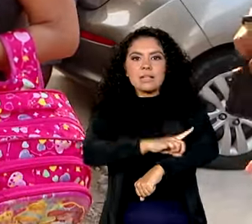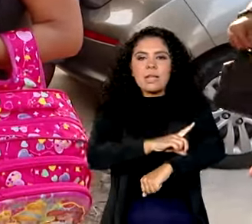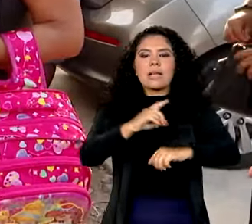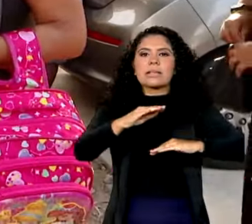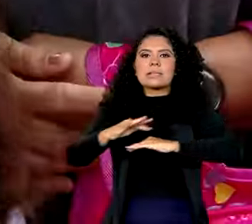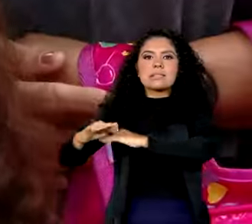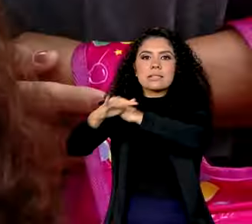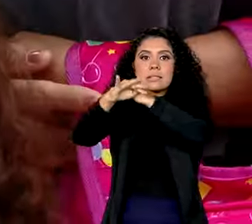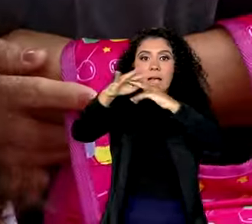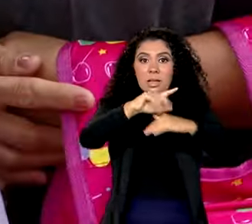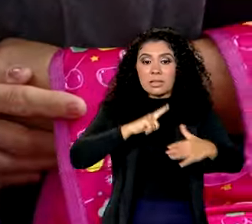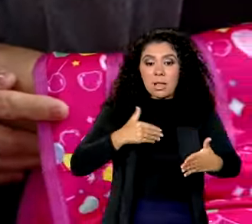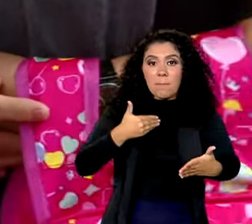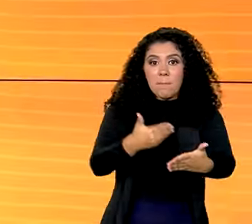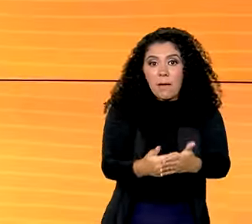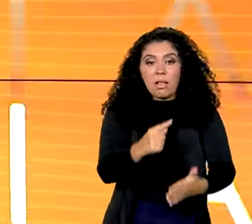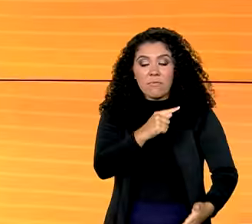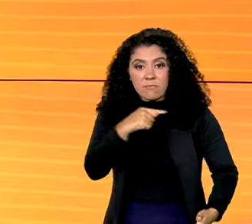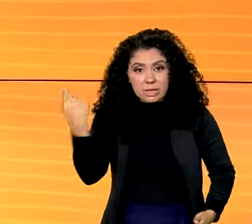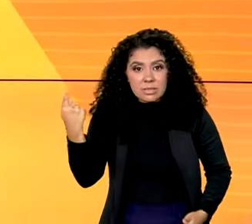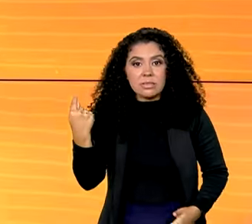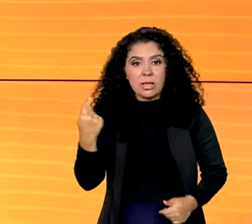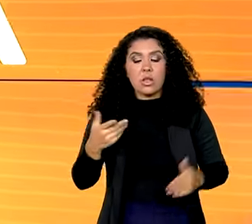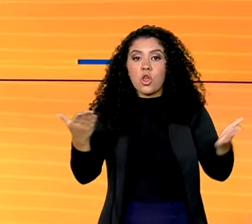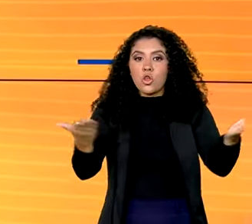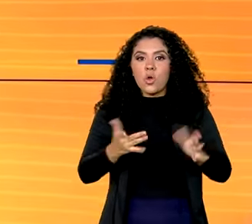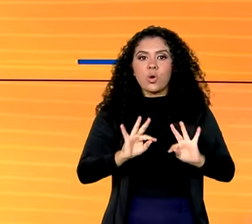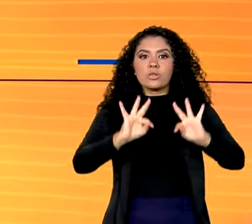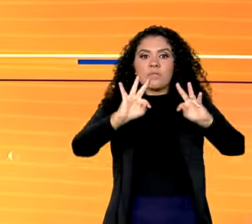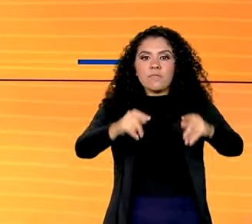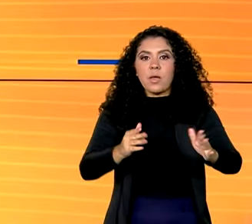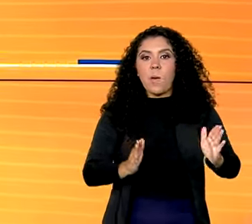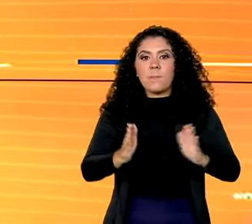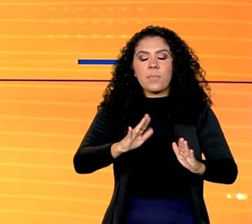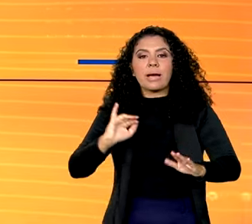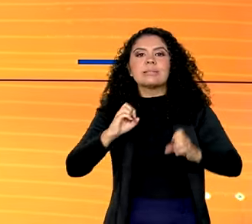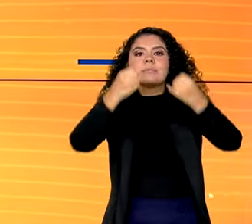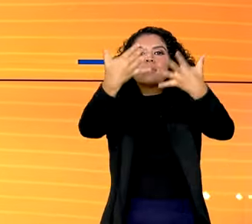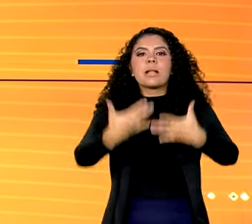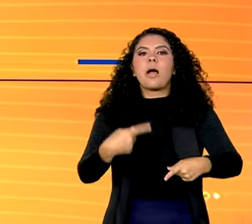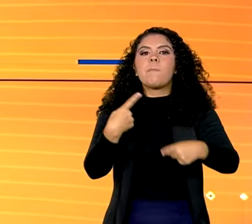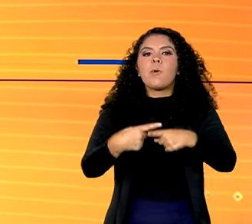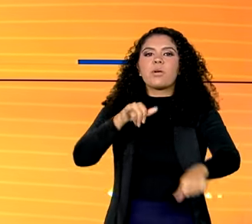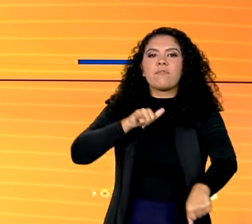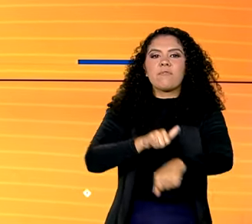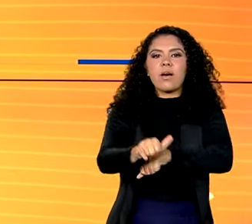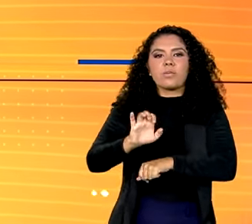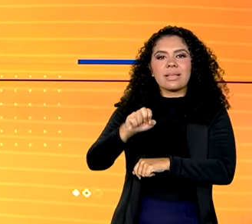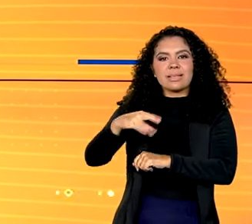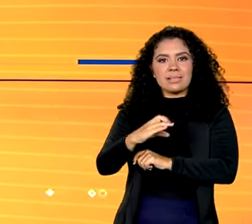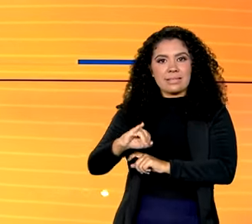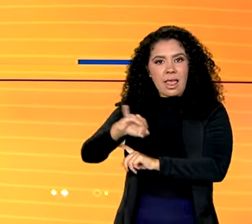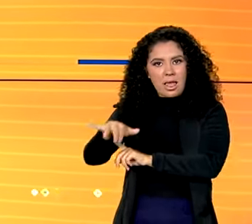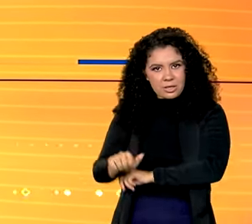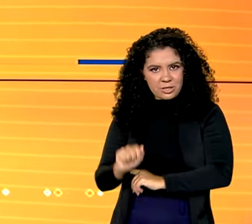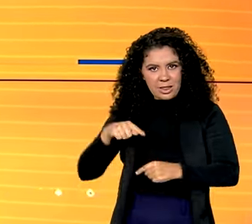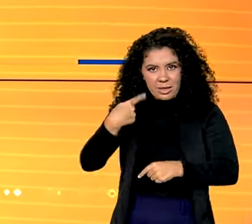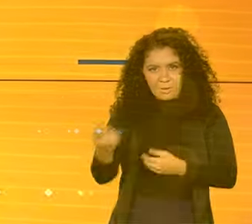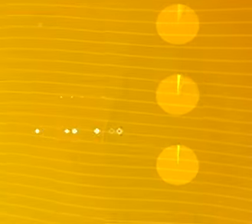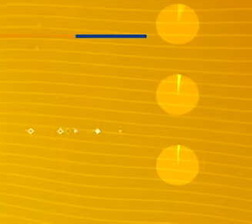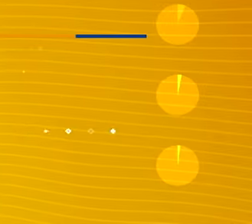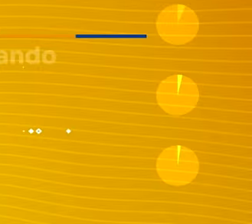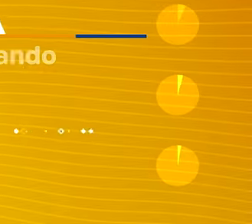doses próximas ao vencimento. E termina hoje o prazo para justificar a ausência no Enseja. A gente volta já já.